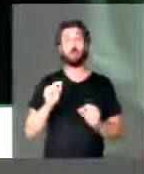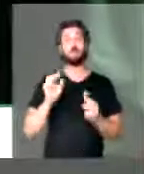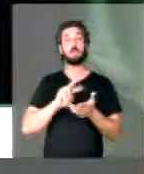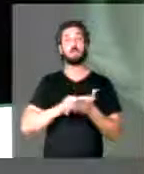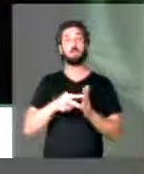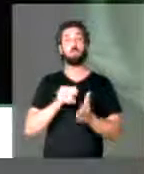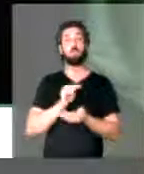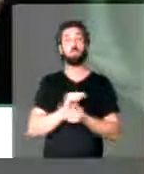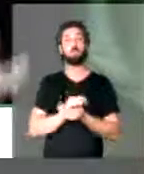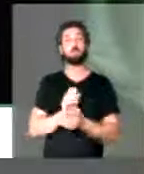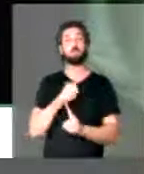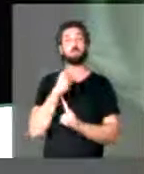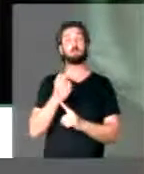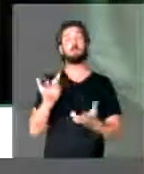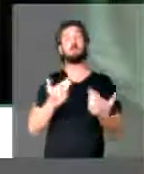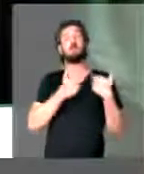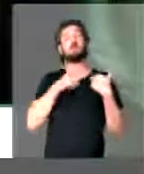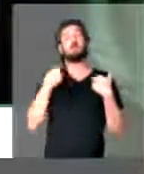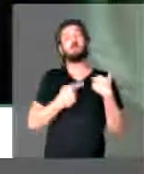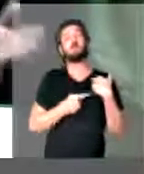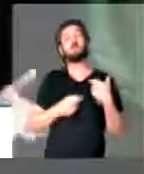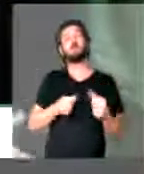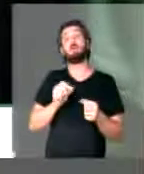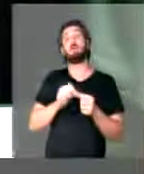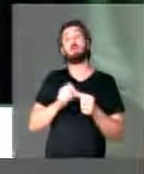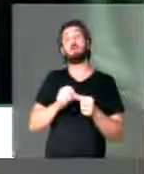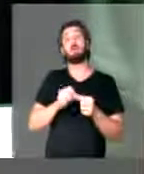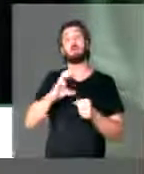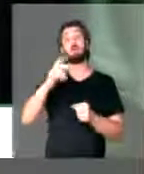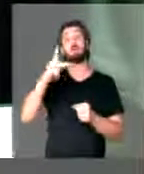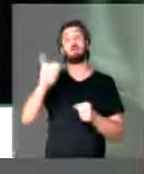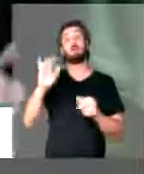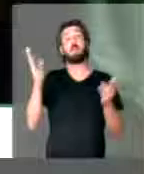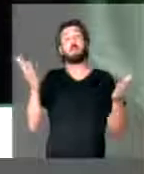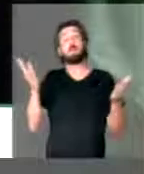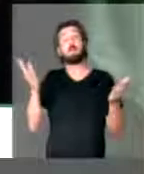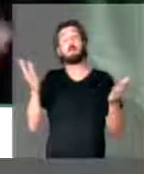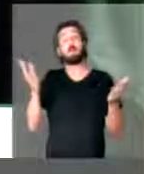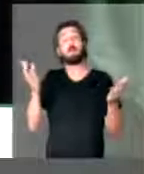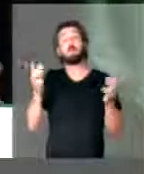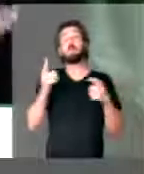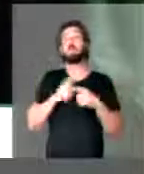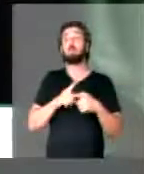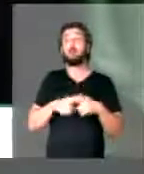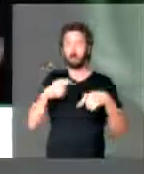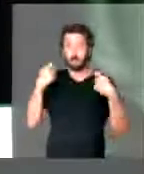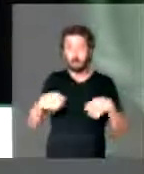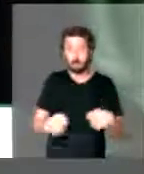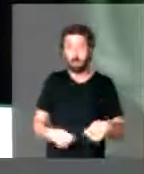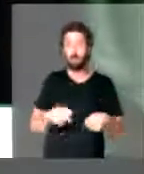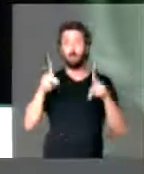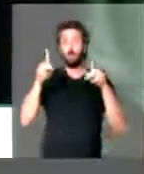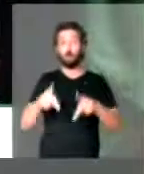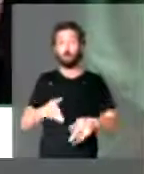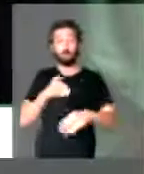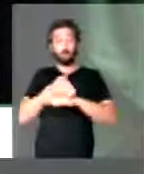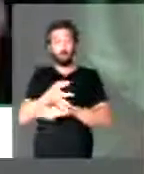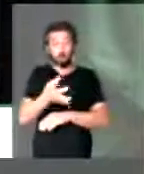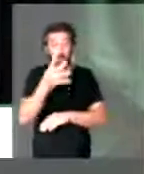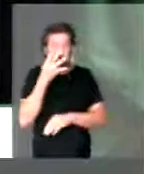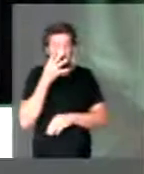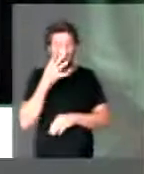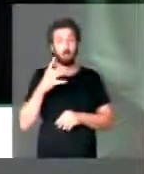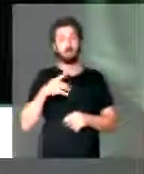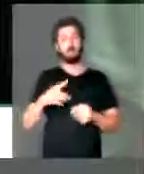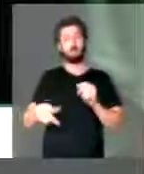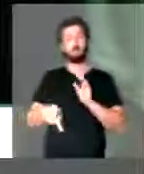fundo social, só nos cabe a gente poder fazer uma CPI, porque é inocessário o povo ter acesso ao